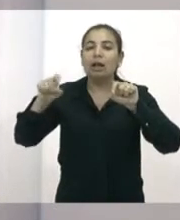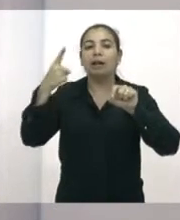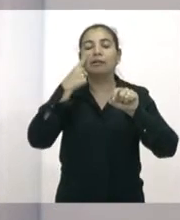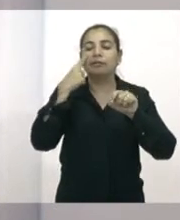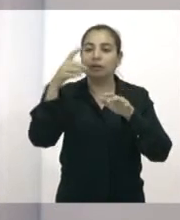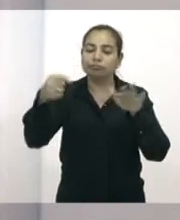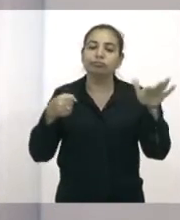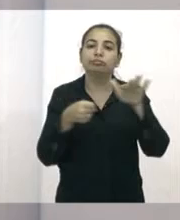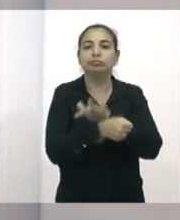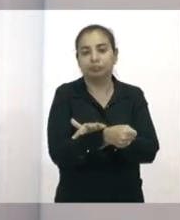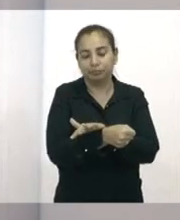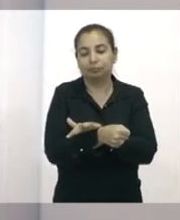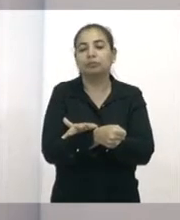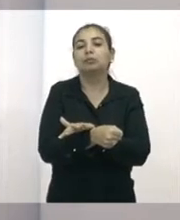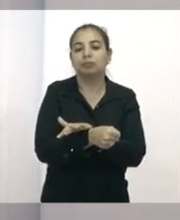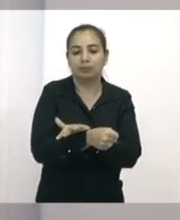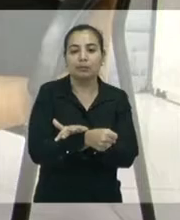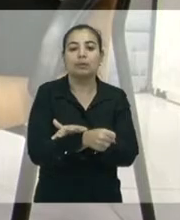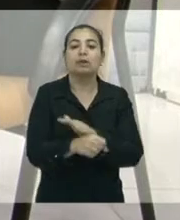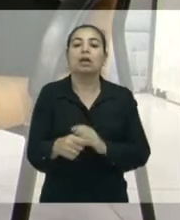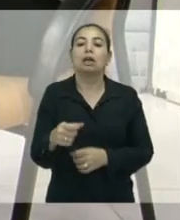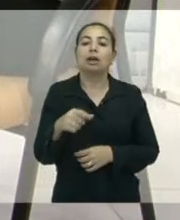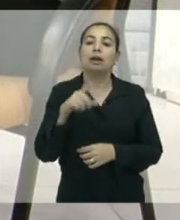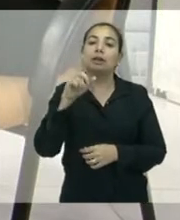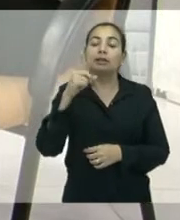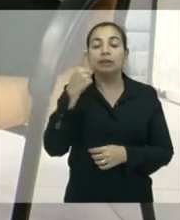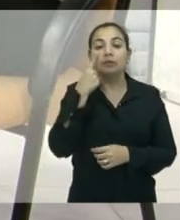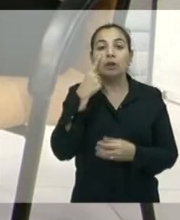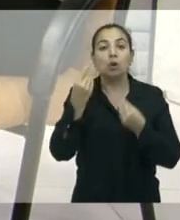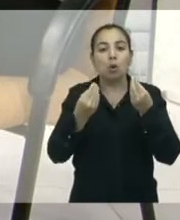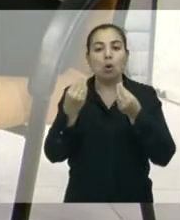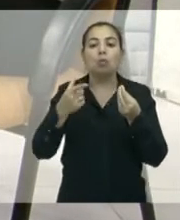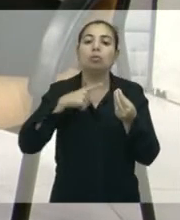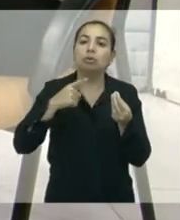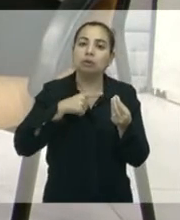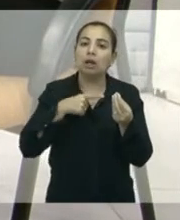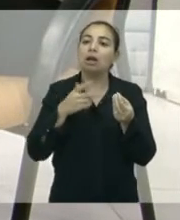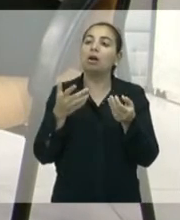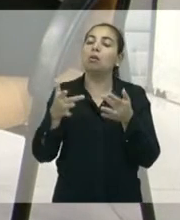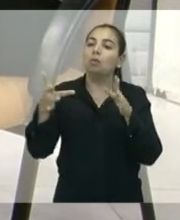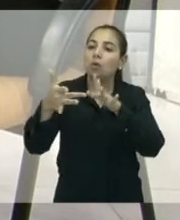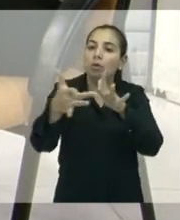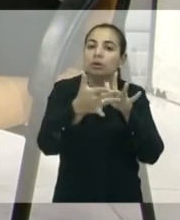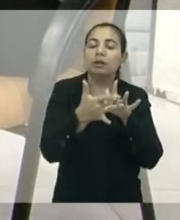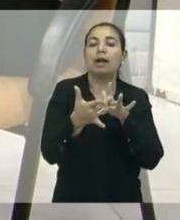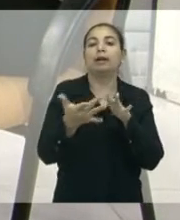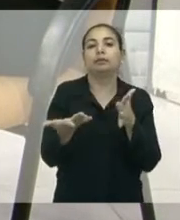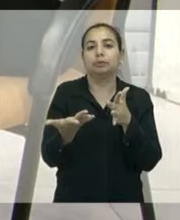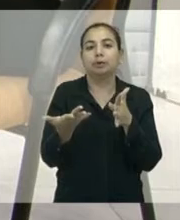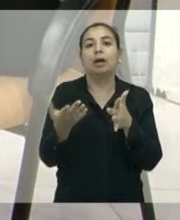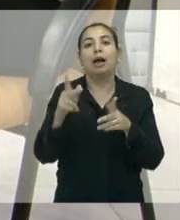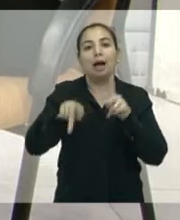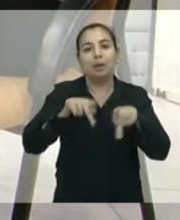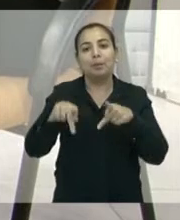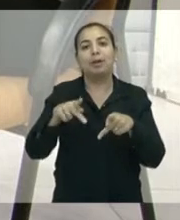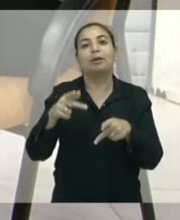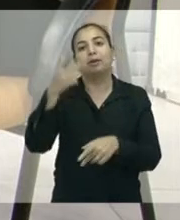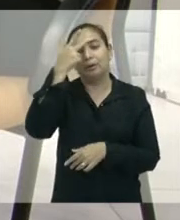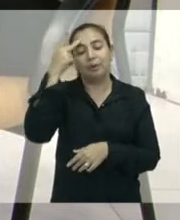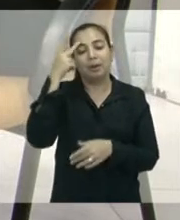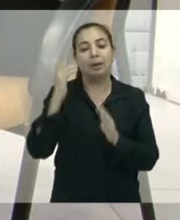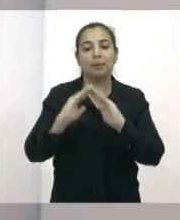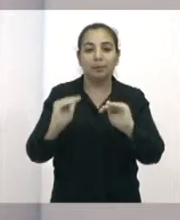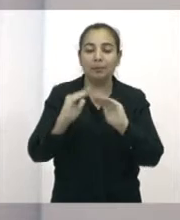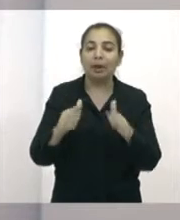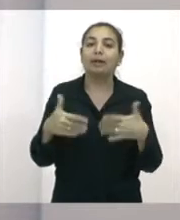postos, né? Que é a atenção primária, o primeiro contato da população com o serviço de saúde. Então, como eu falei, essas denúncias, né? Elas